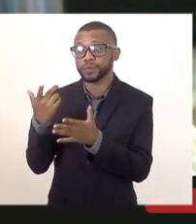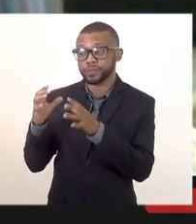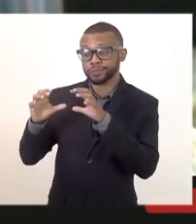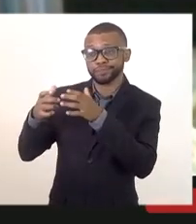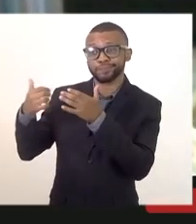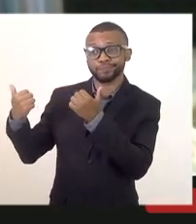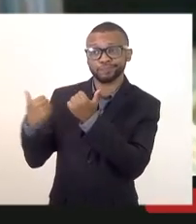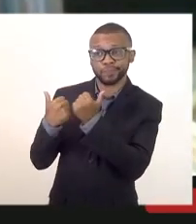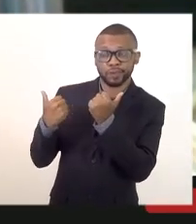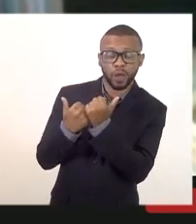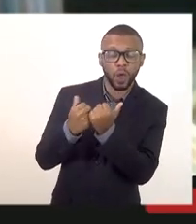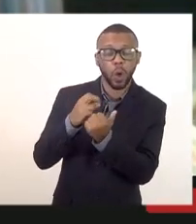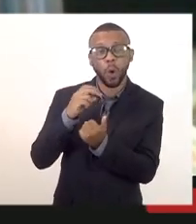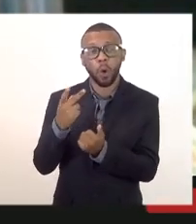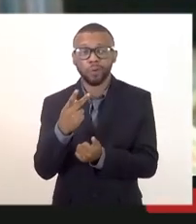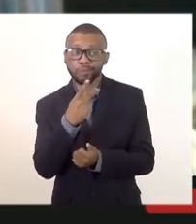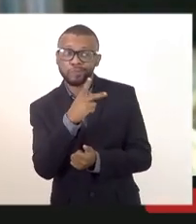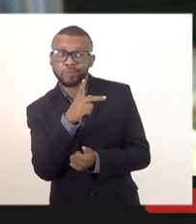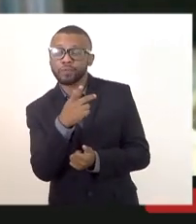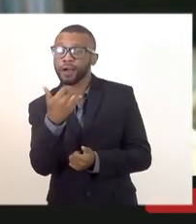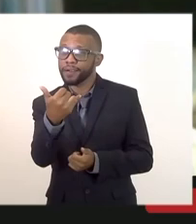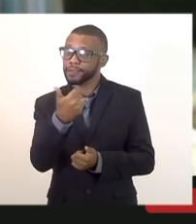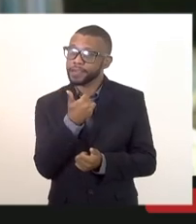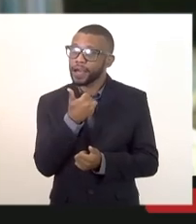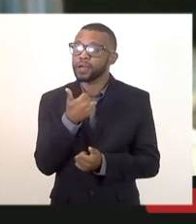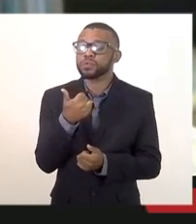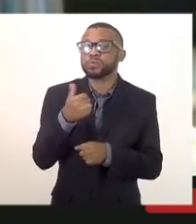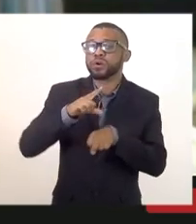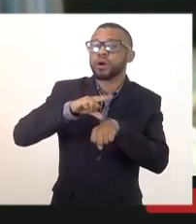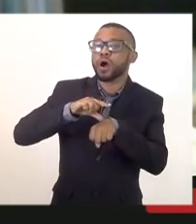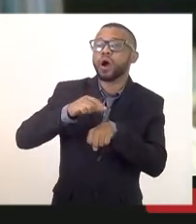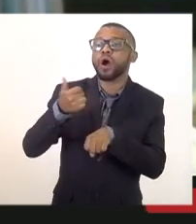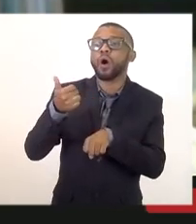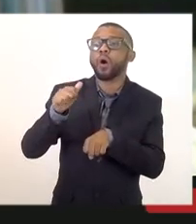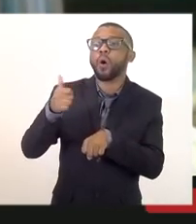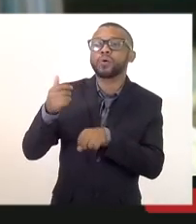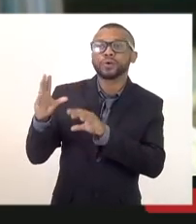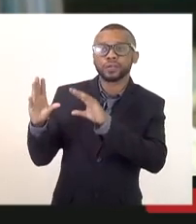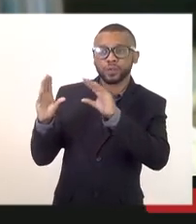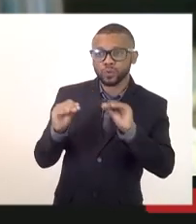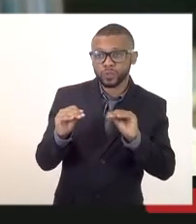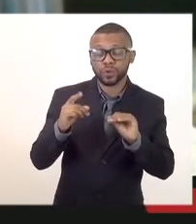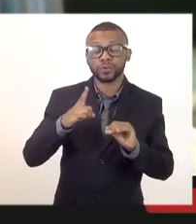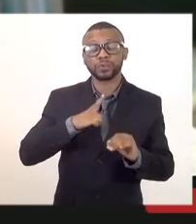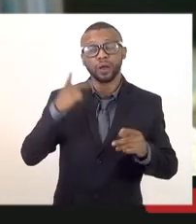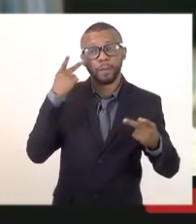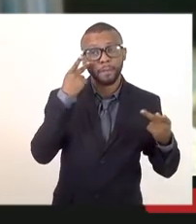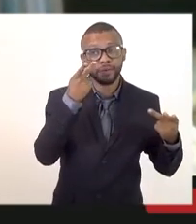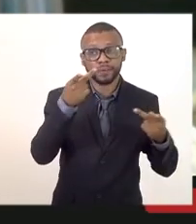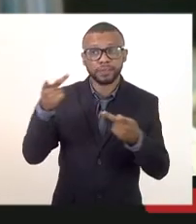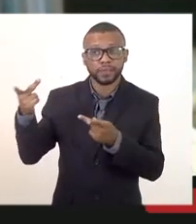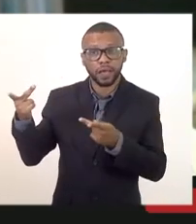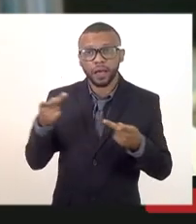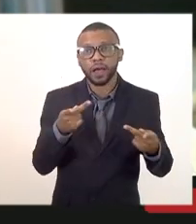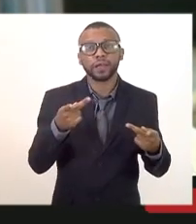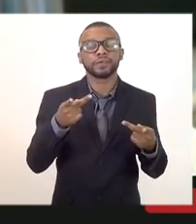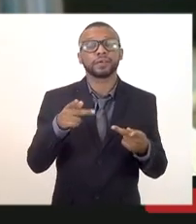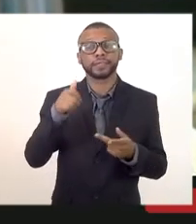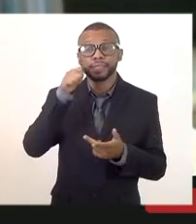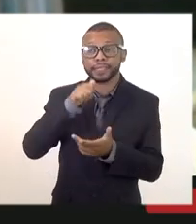assessoria do senhor que eu só fui avisado por volta de 11 horas da noite e eu tinha uma uma visita da primeira dama do estado